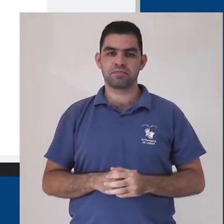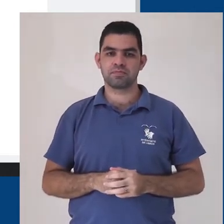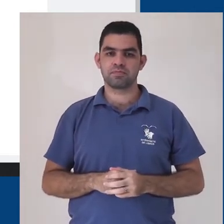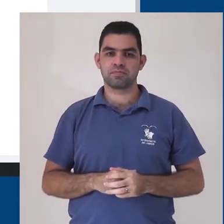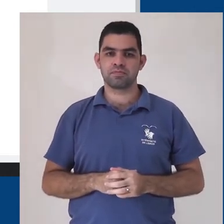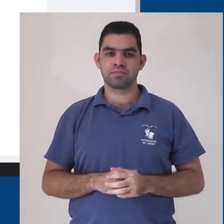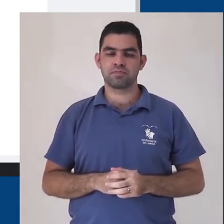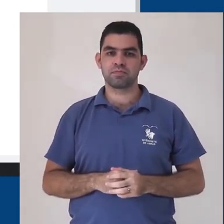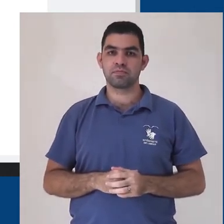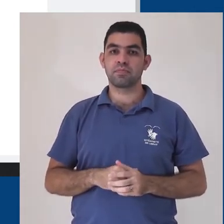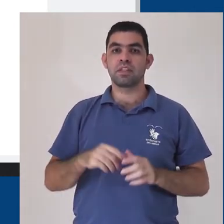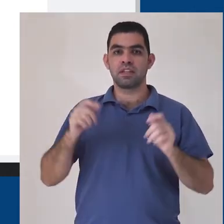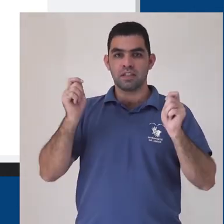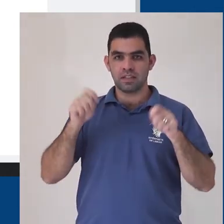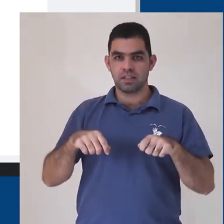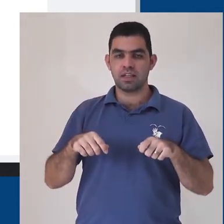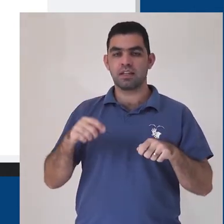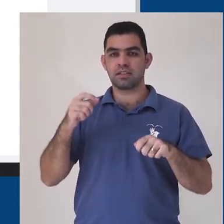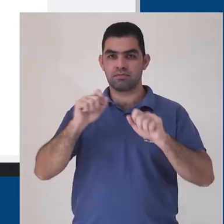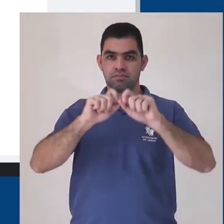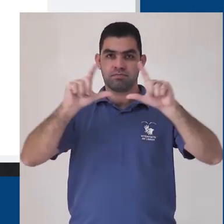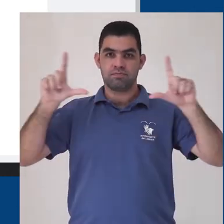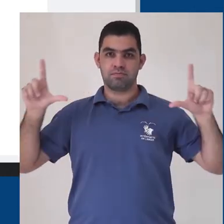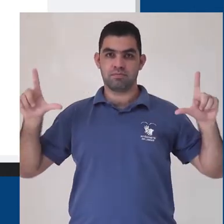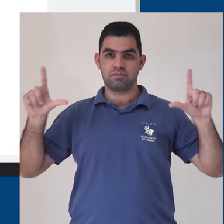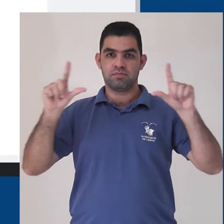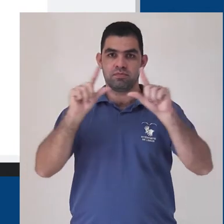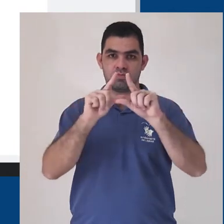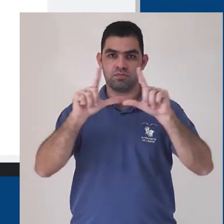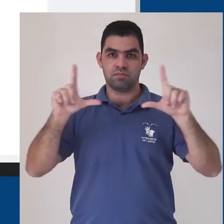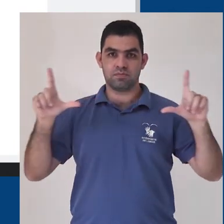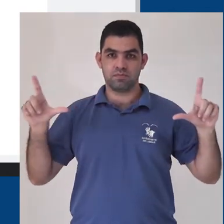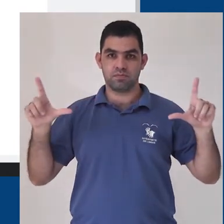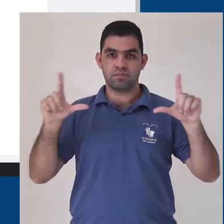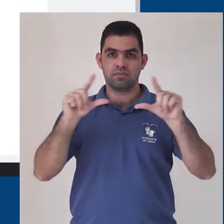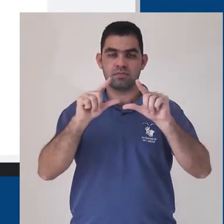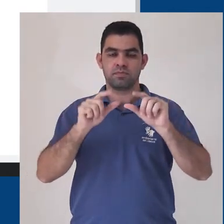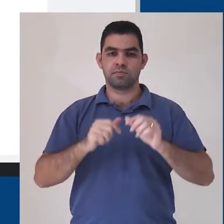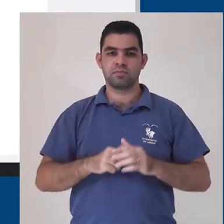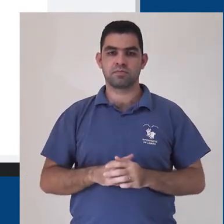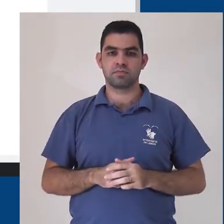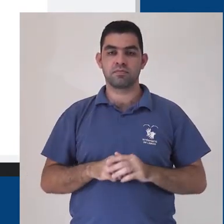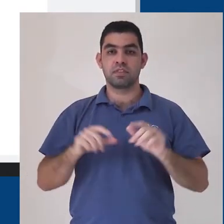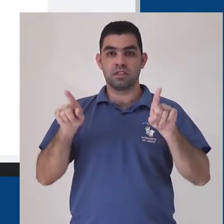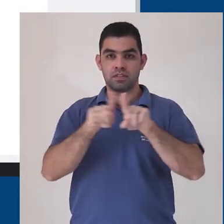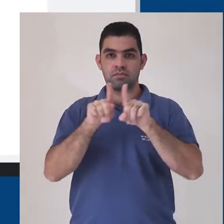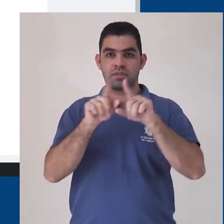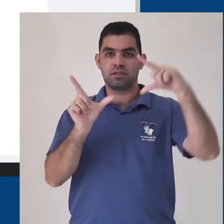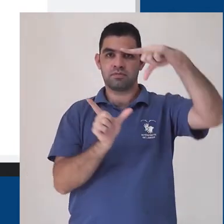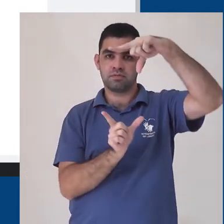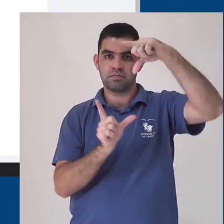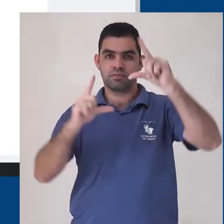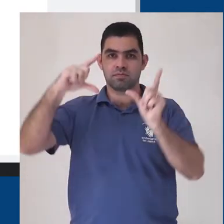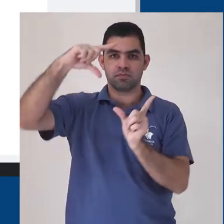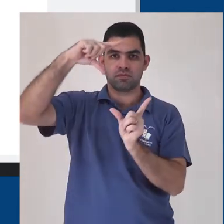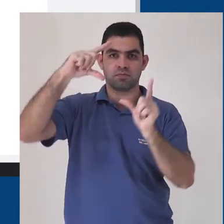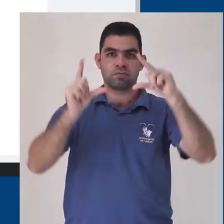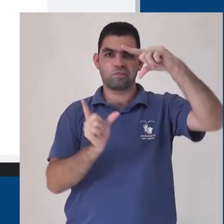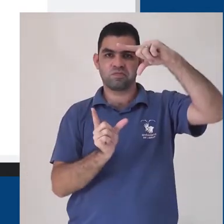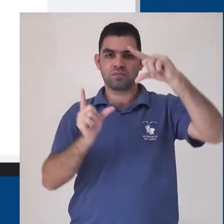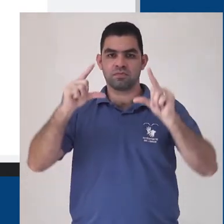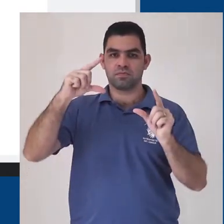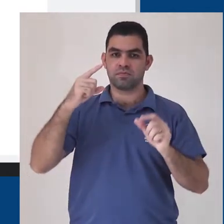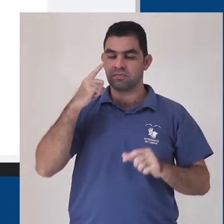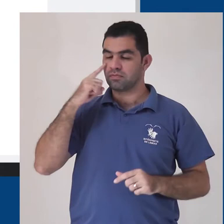esquerdo, você consegue redimensionar a notinha. E no canto superior esquerdo, você pode rotacionar ela. No canto superior